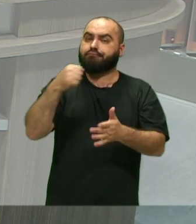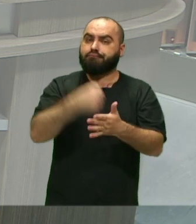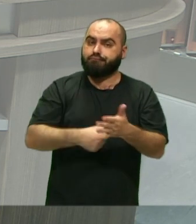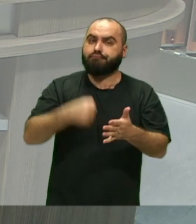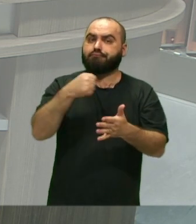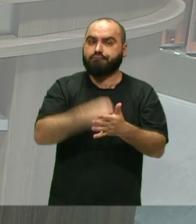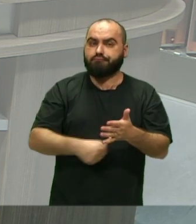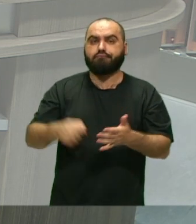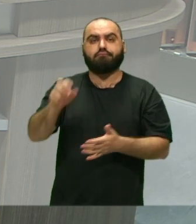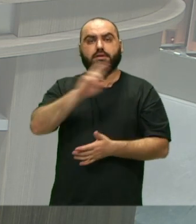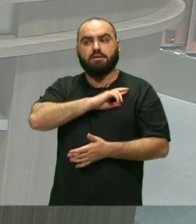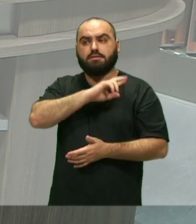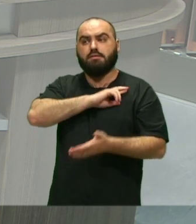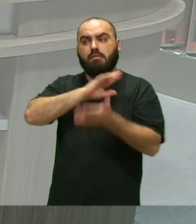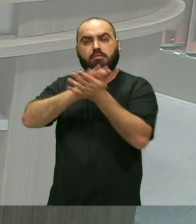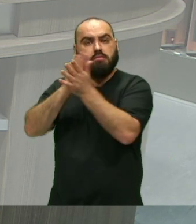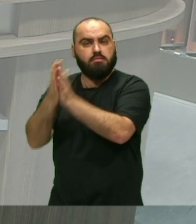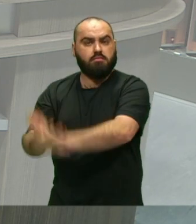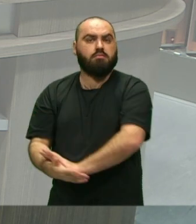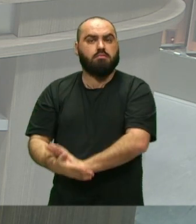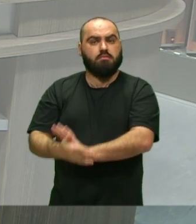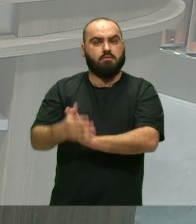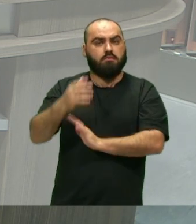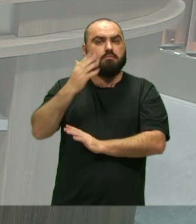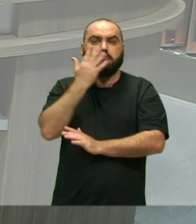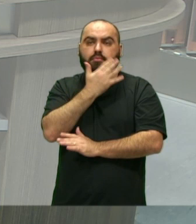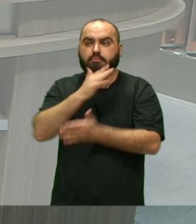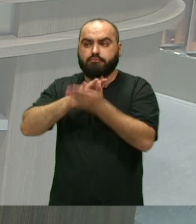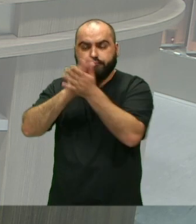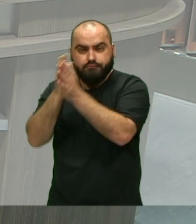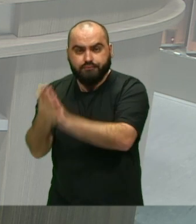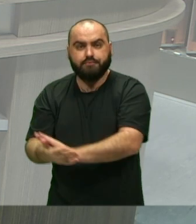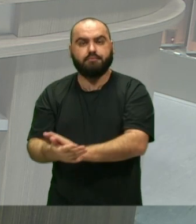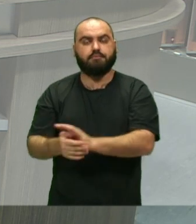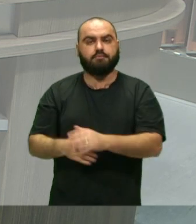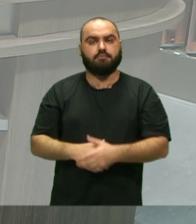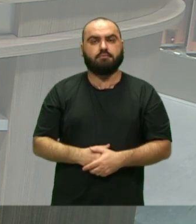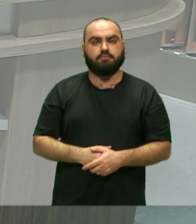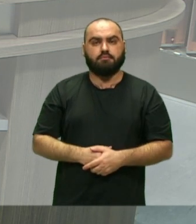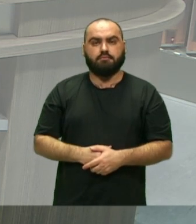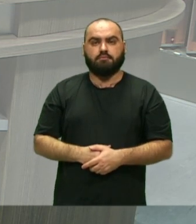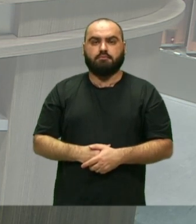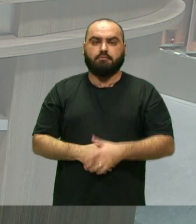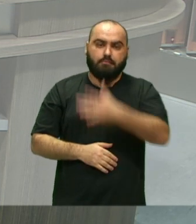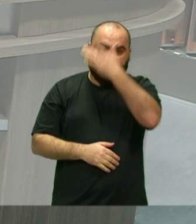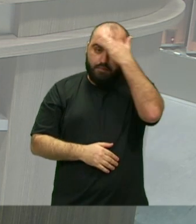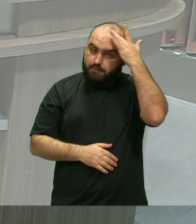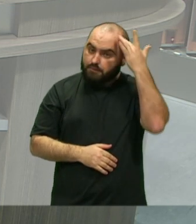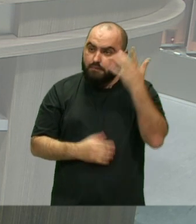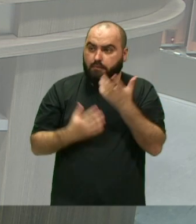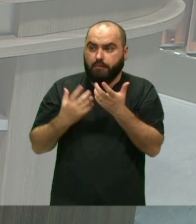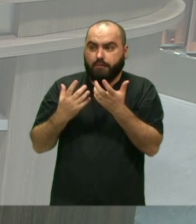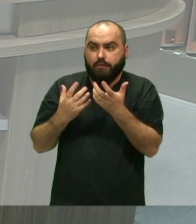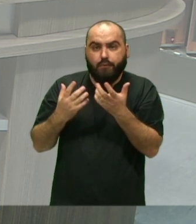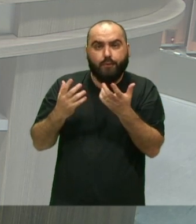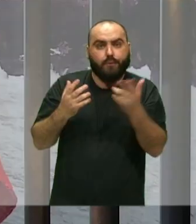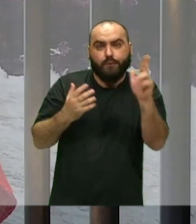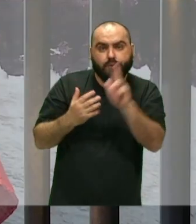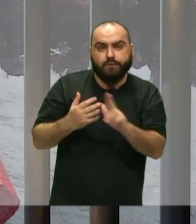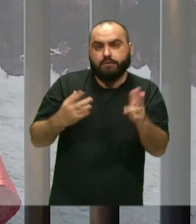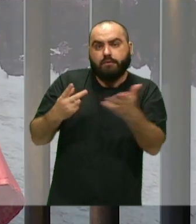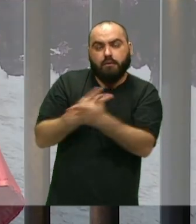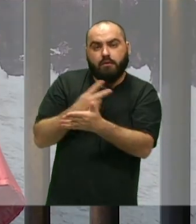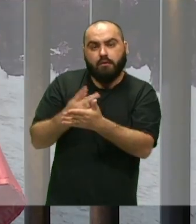intolerância Encontra, né? O racismo Encontra É A apropriação Indevida É sempre